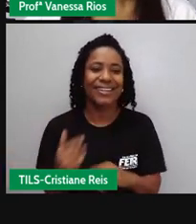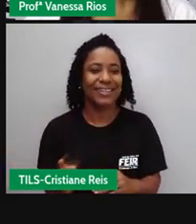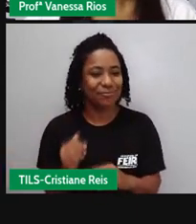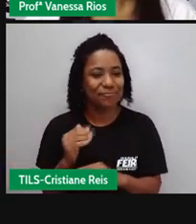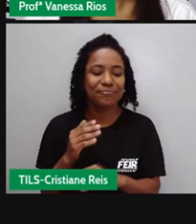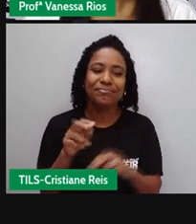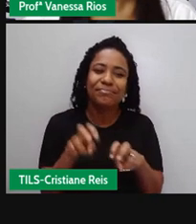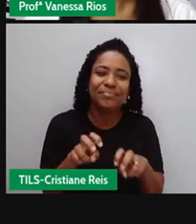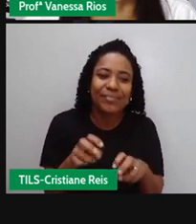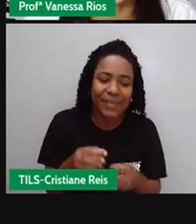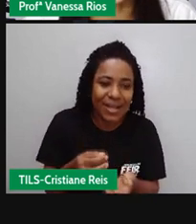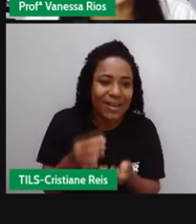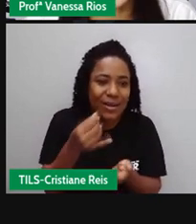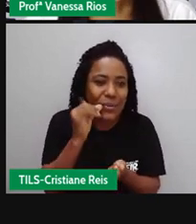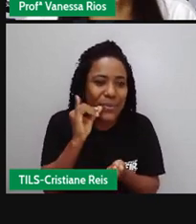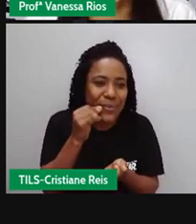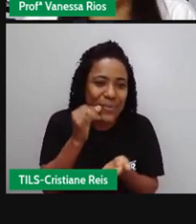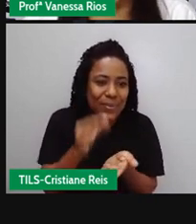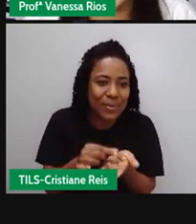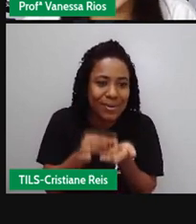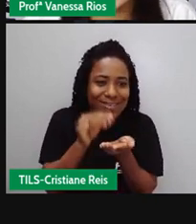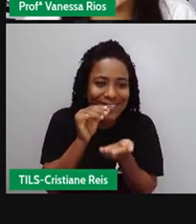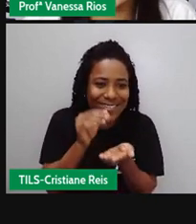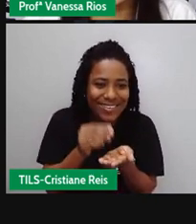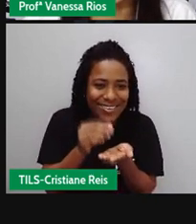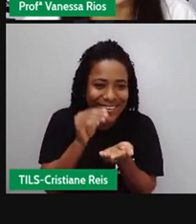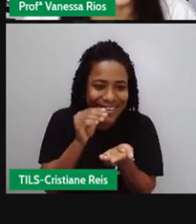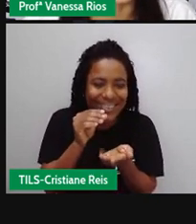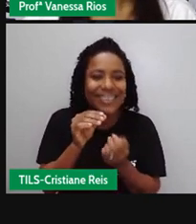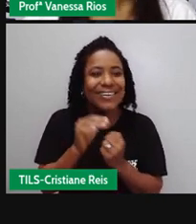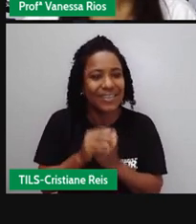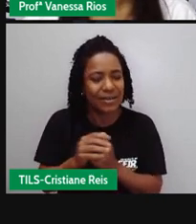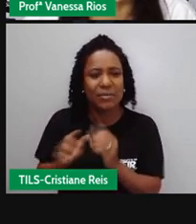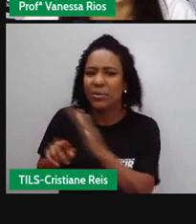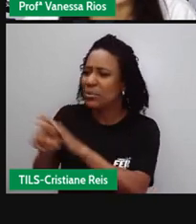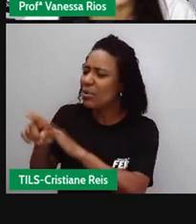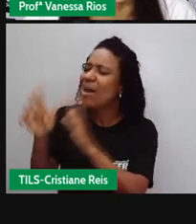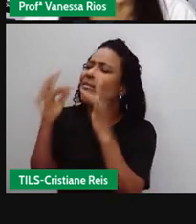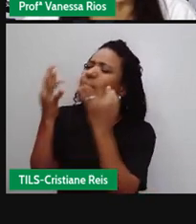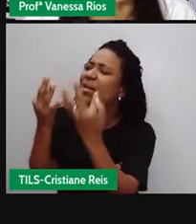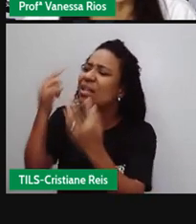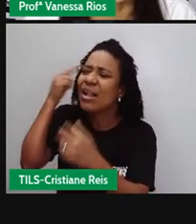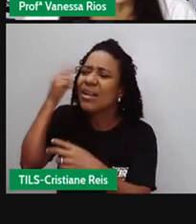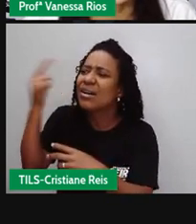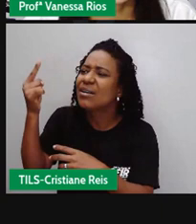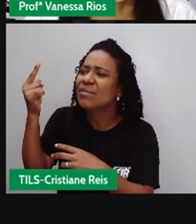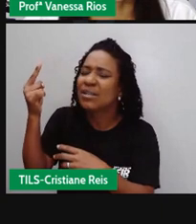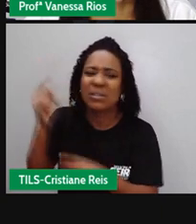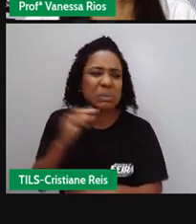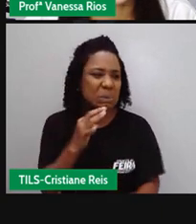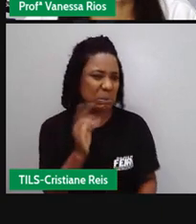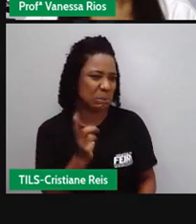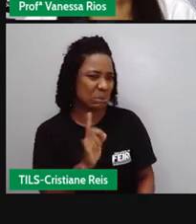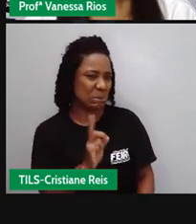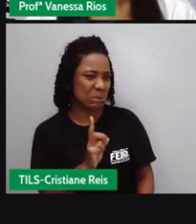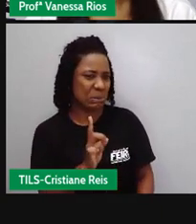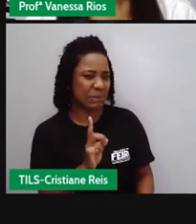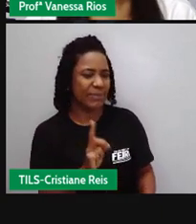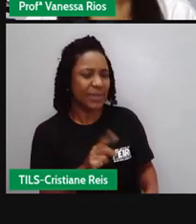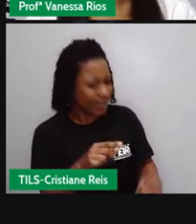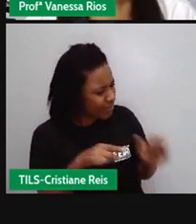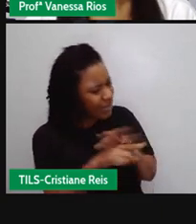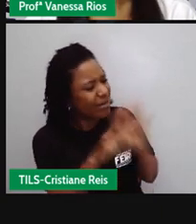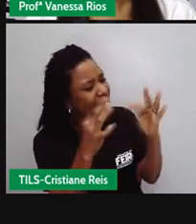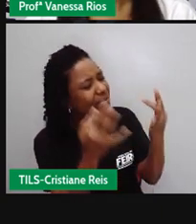conhecia ele perguntou por parentes que ela não se lembrava conversaram até